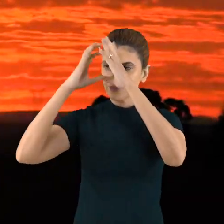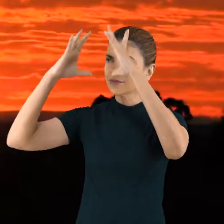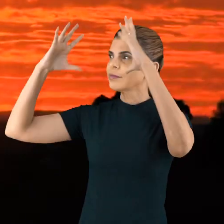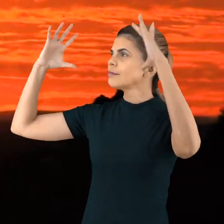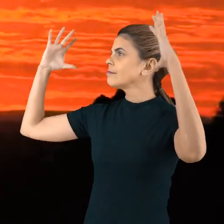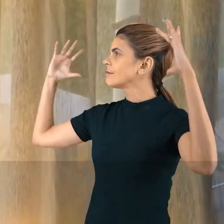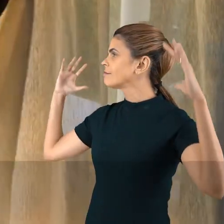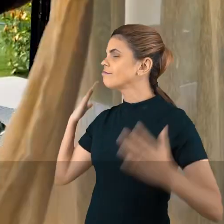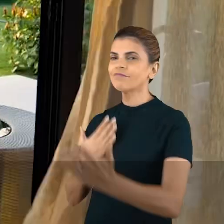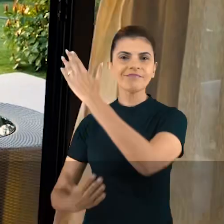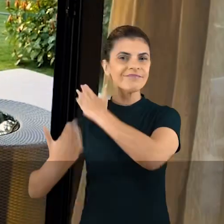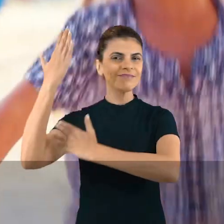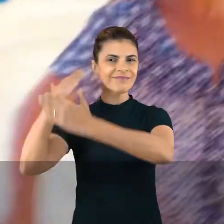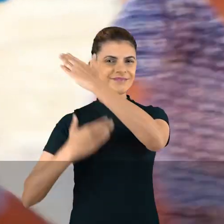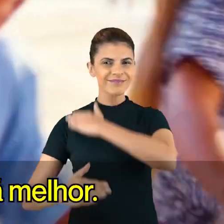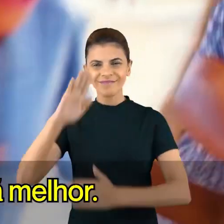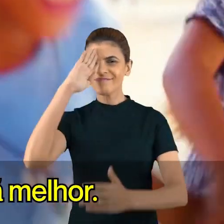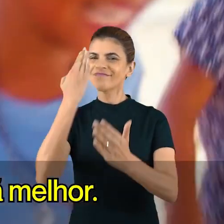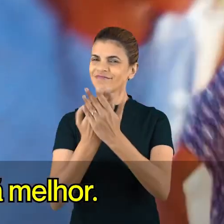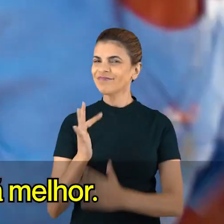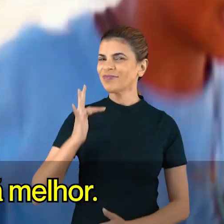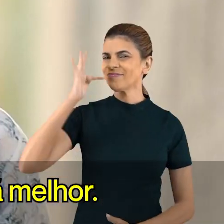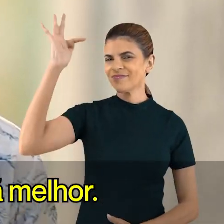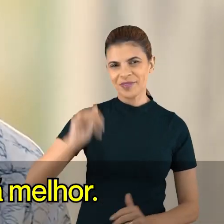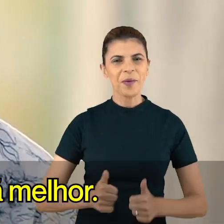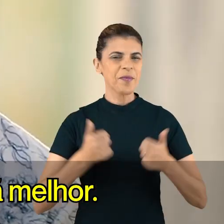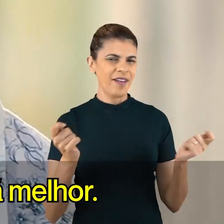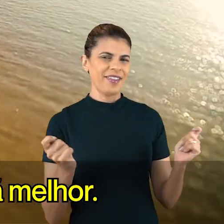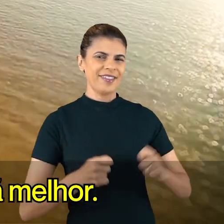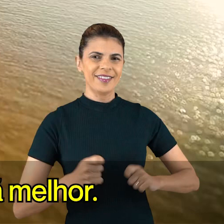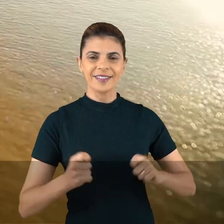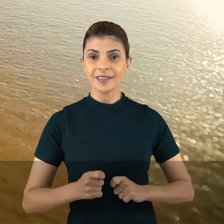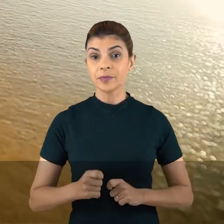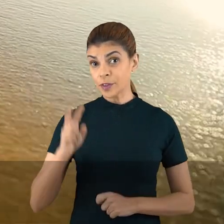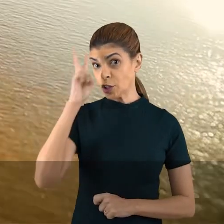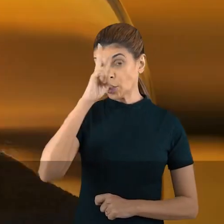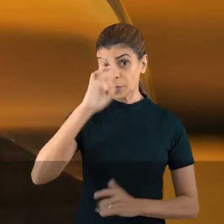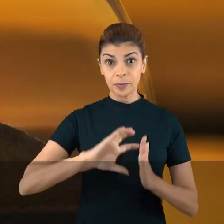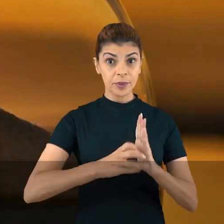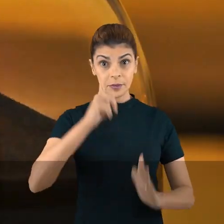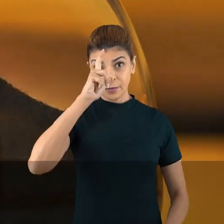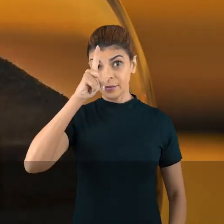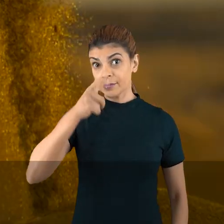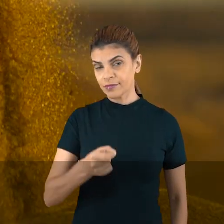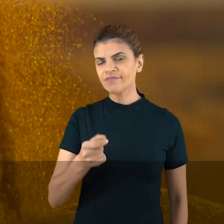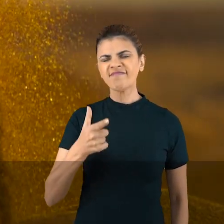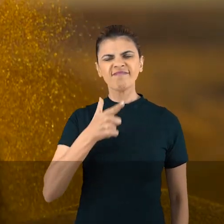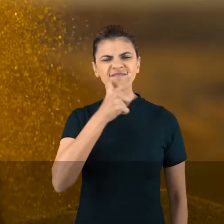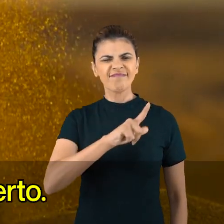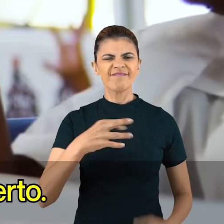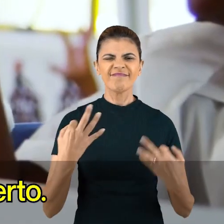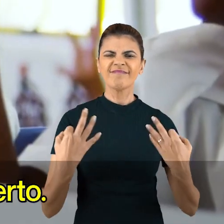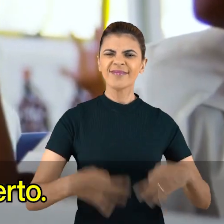É olhando o nosso passado que podemos construir o amanhã melhor. E a história do PSDB nos faz ter a